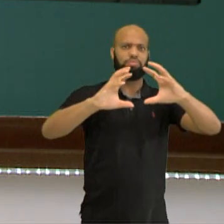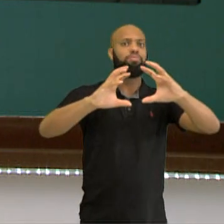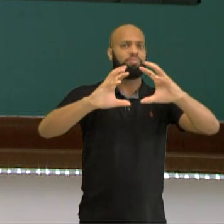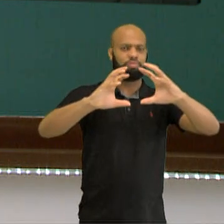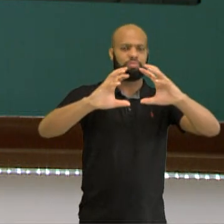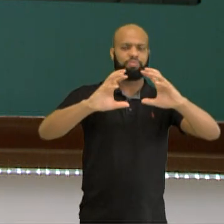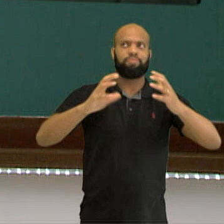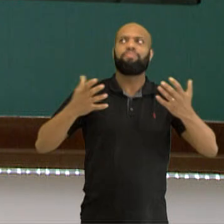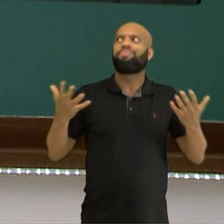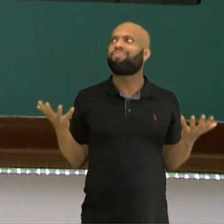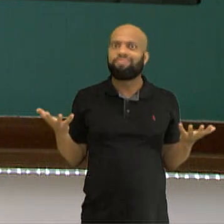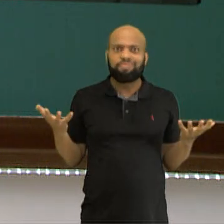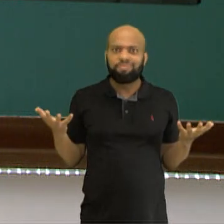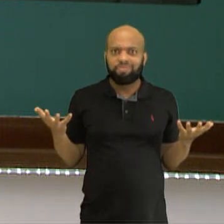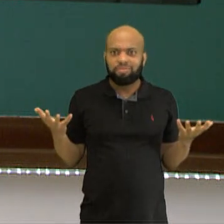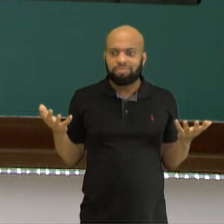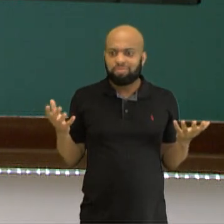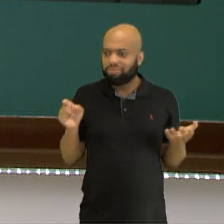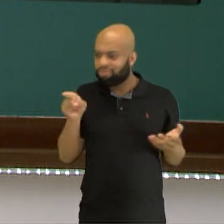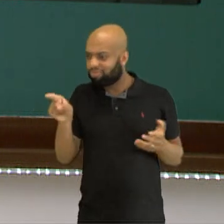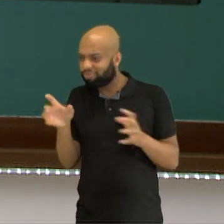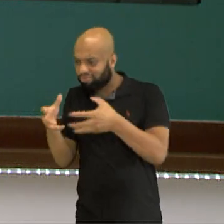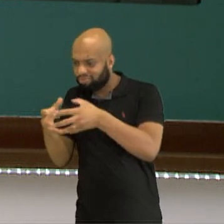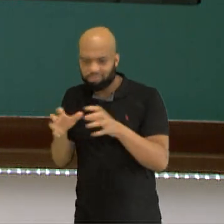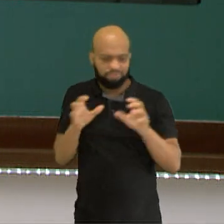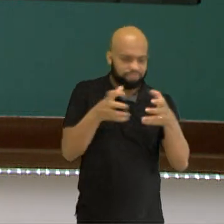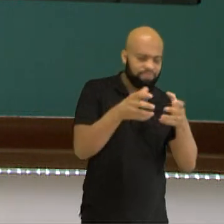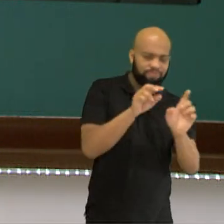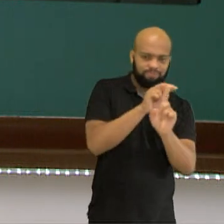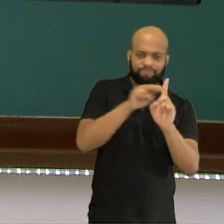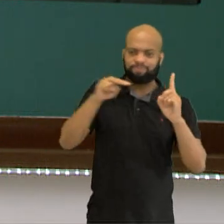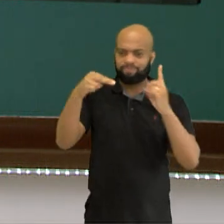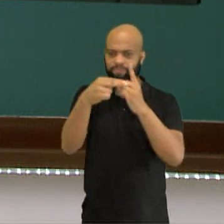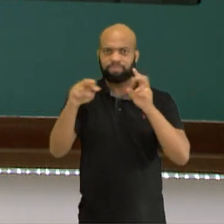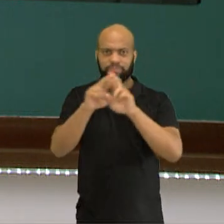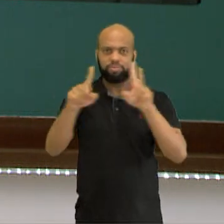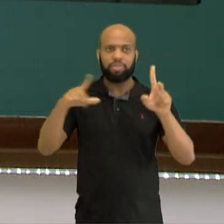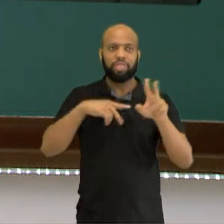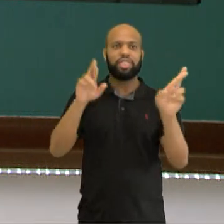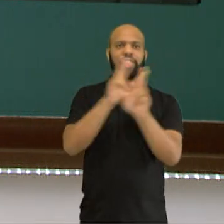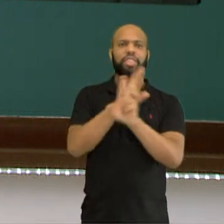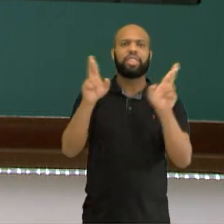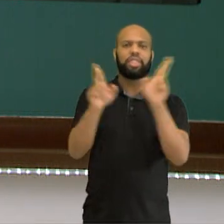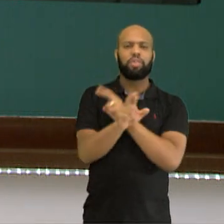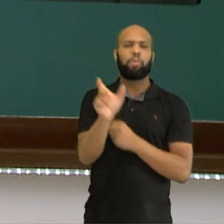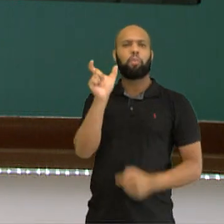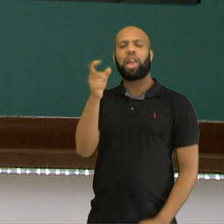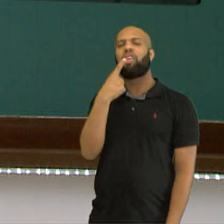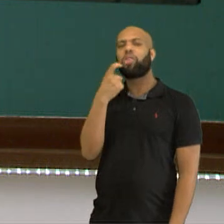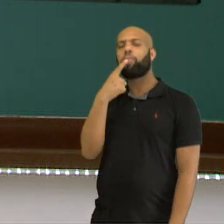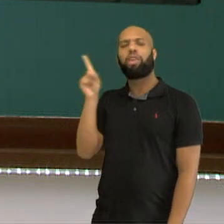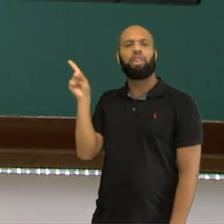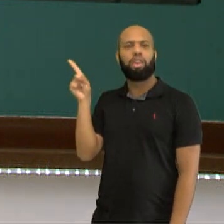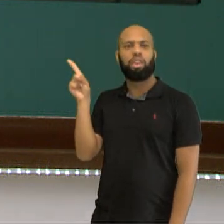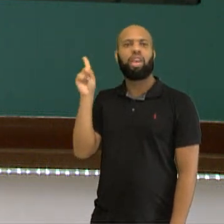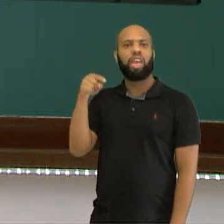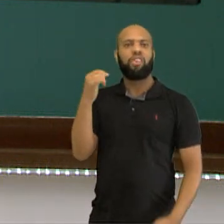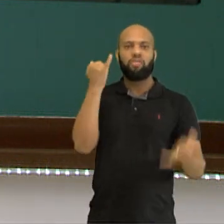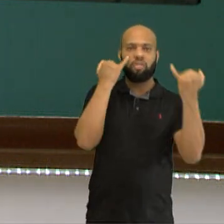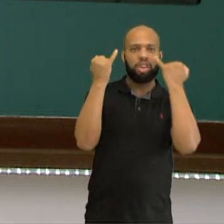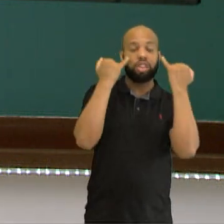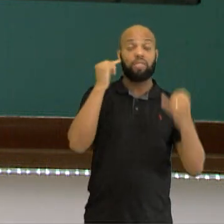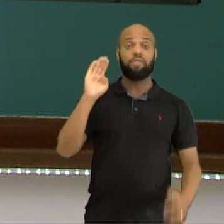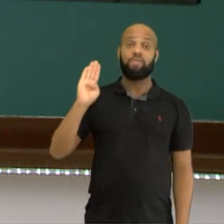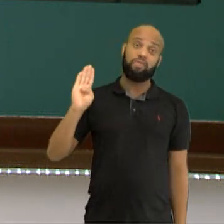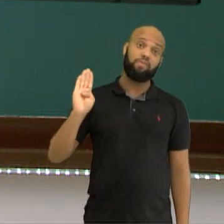E agora, o que esses dois pontos de vista têm relação com a palavra fake news que está aqui? Bom, fake